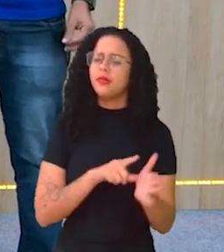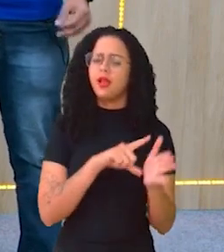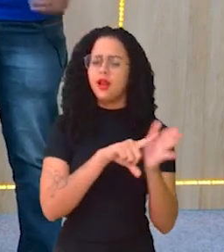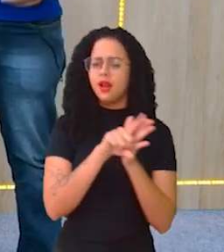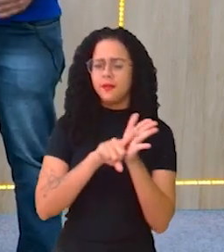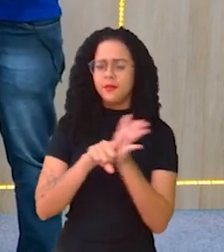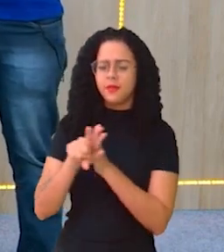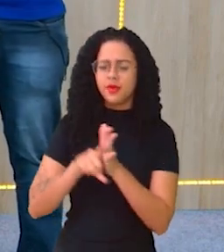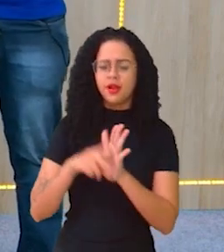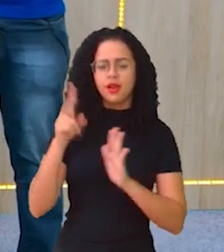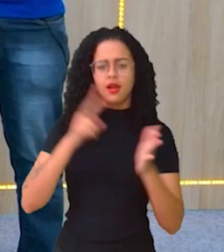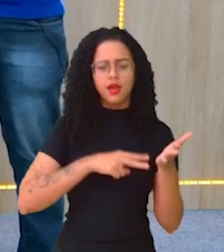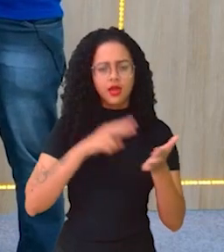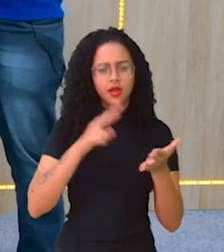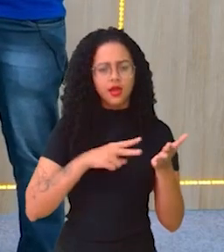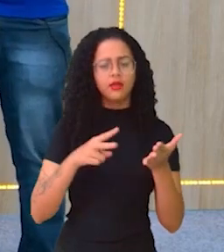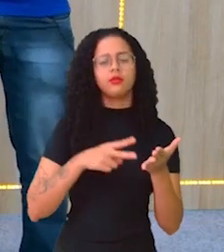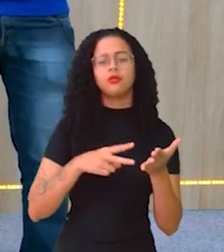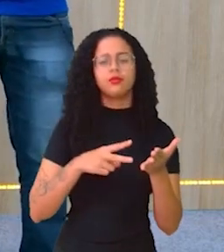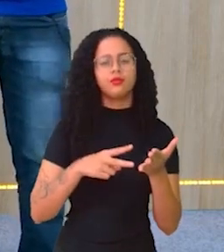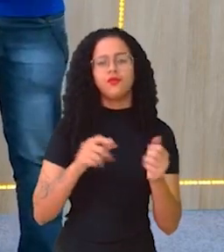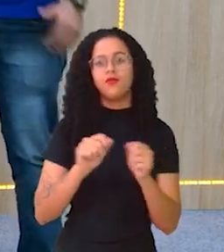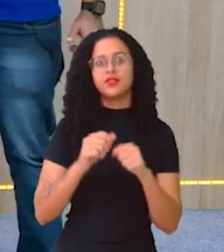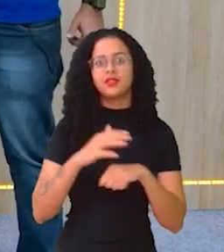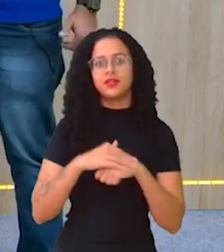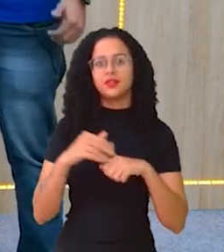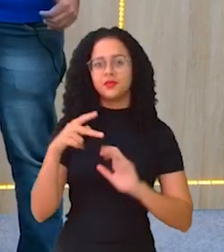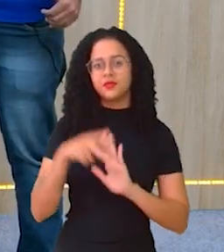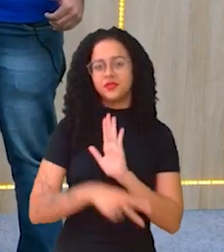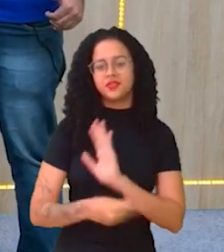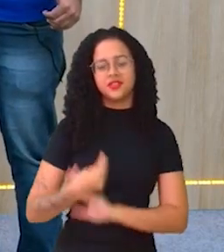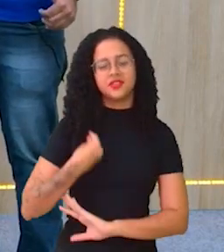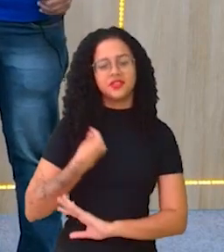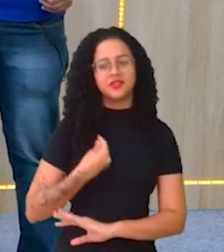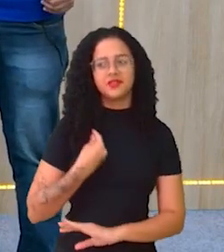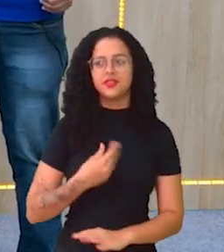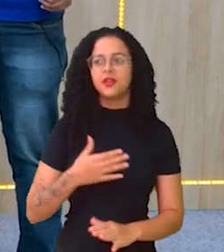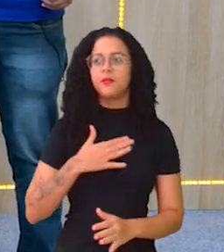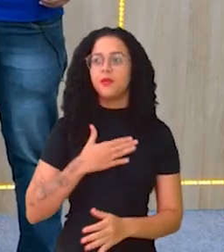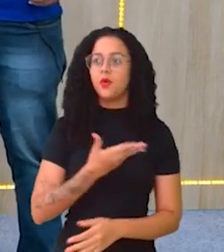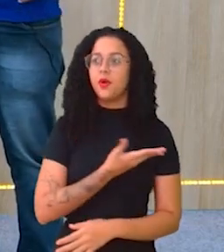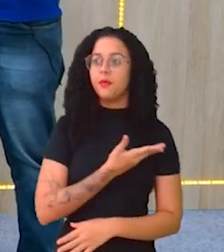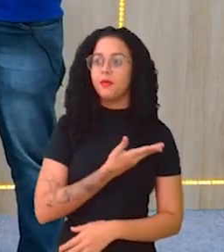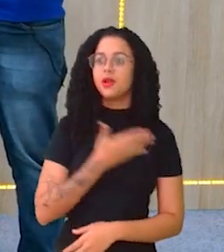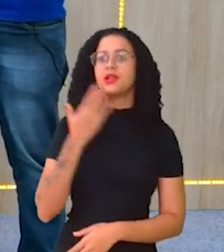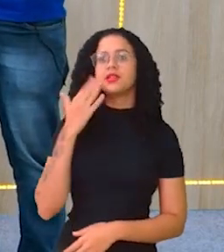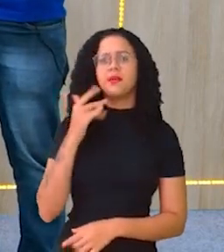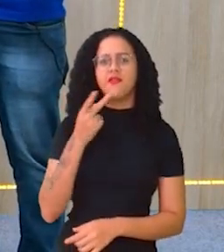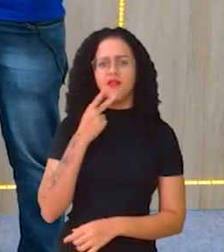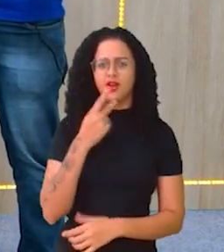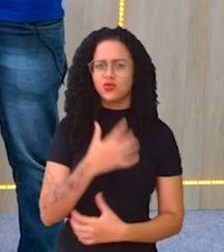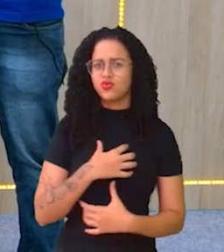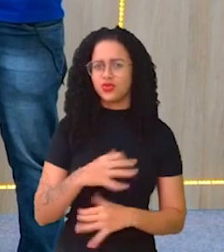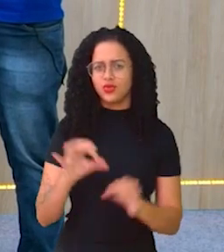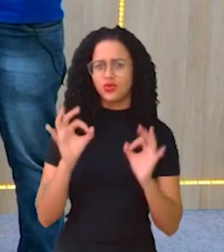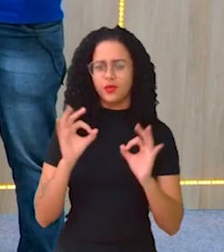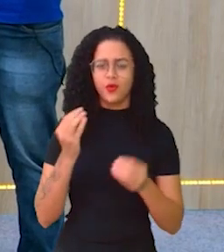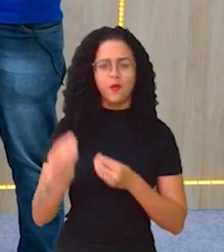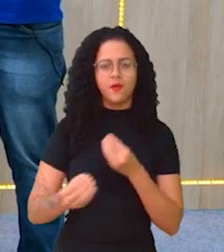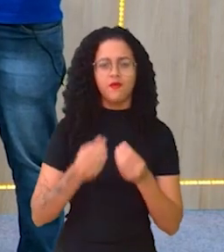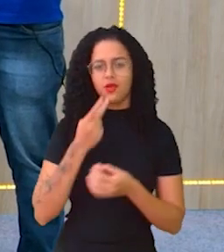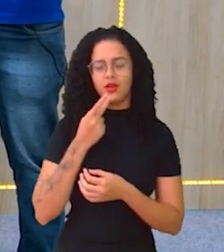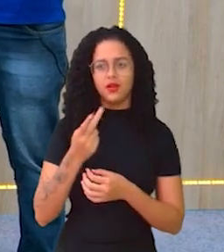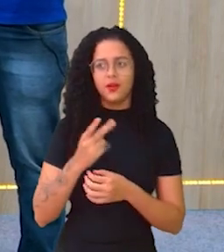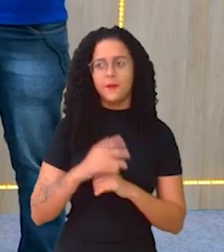lendo, tá indo atrás com super carinho pra vocês. Projeto de vida. Meu amigo aqui que sabe falar de uma forma bem massa, como é que diz?